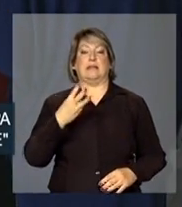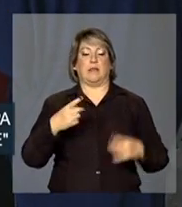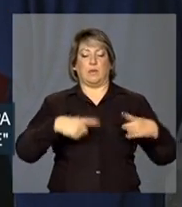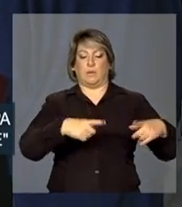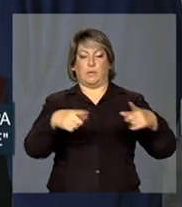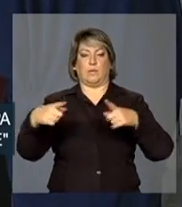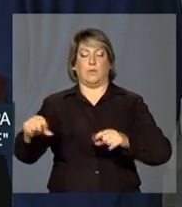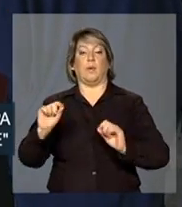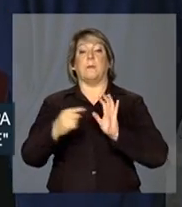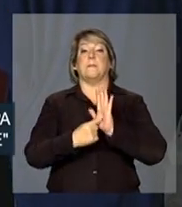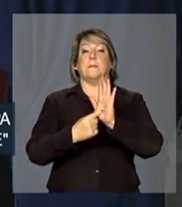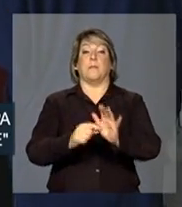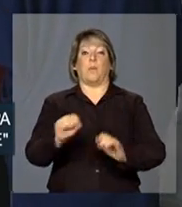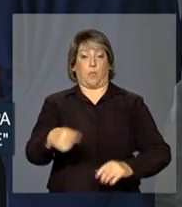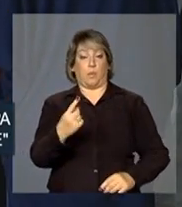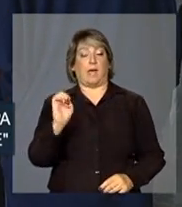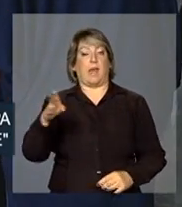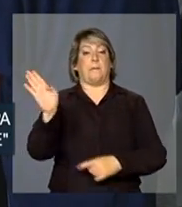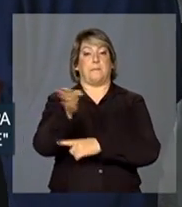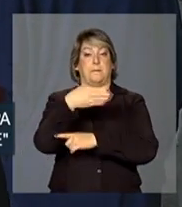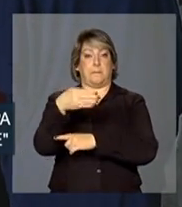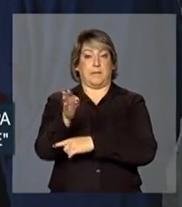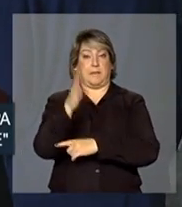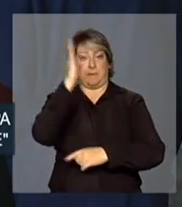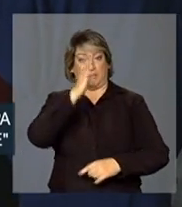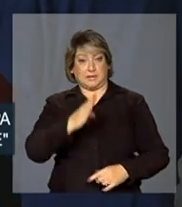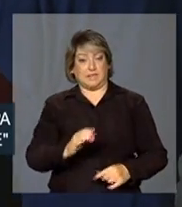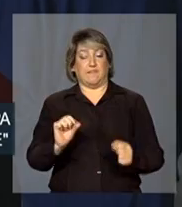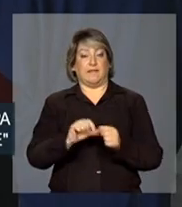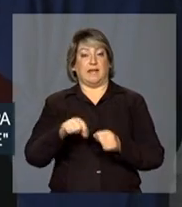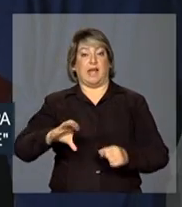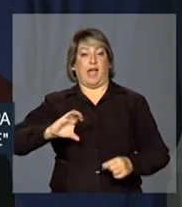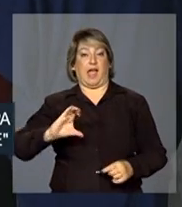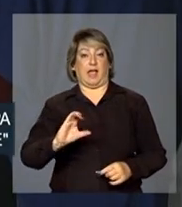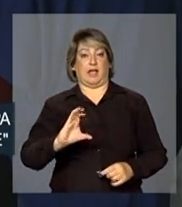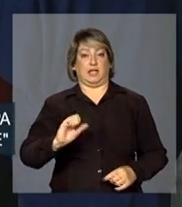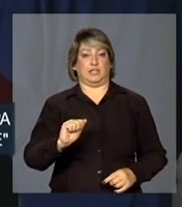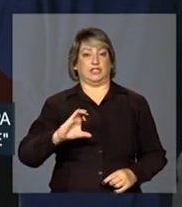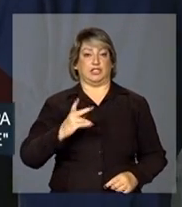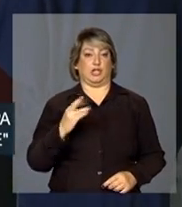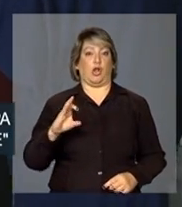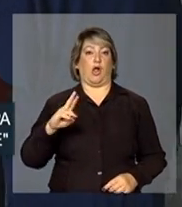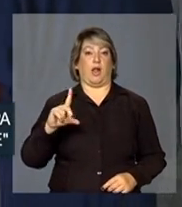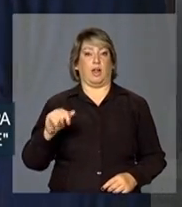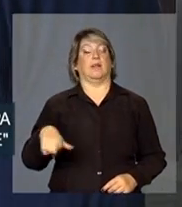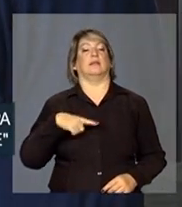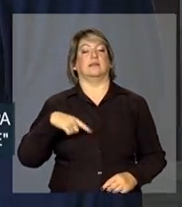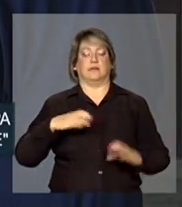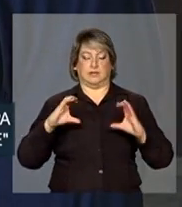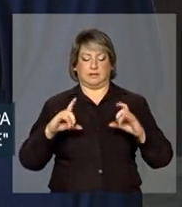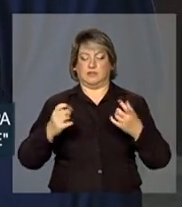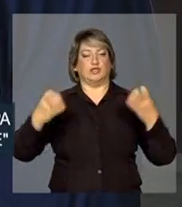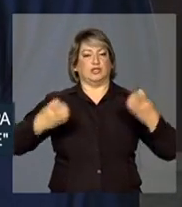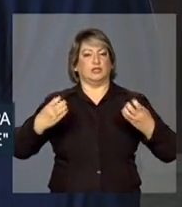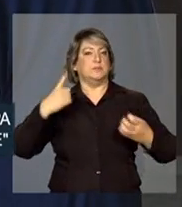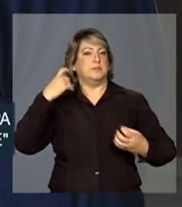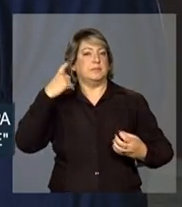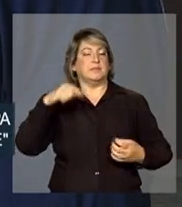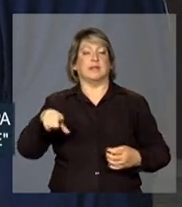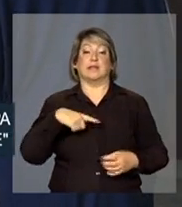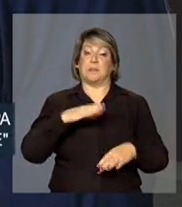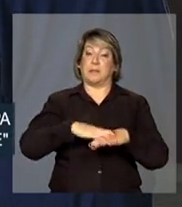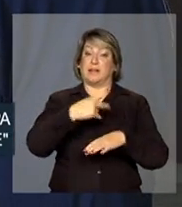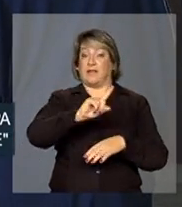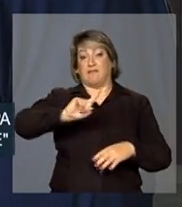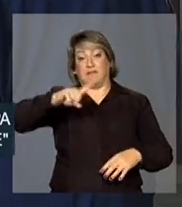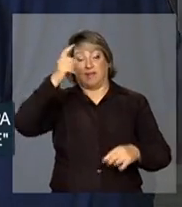bandeira brasileira formada por cachirolas. A cachirola que é um instrumento criado pelo músico baiano